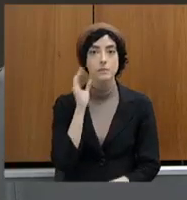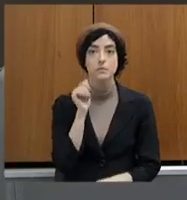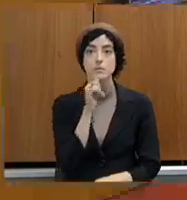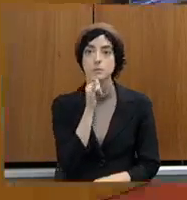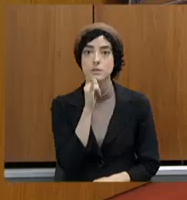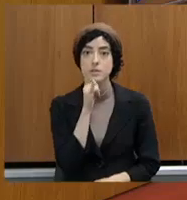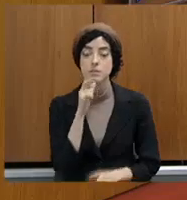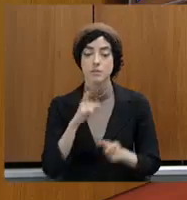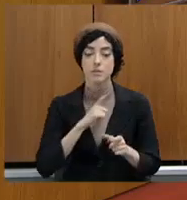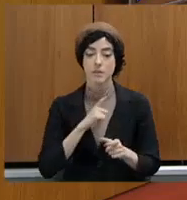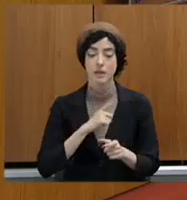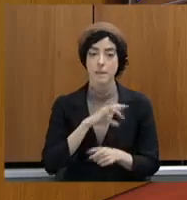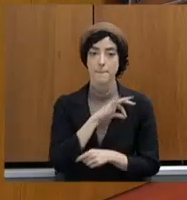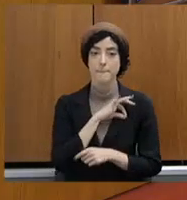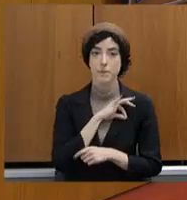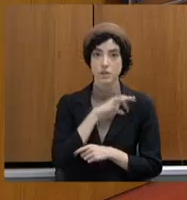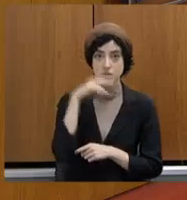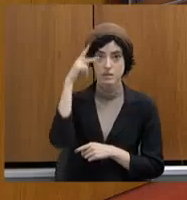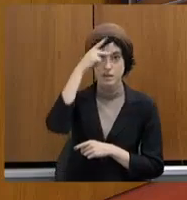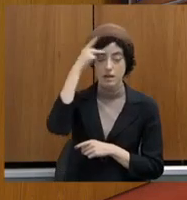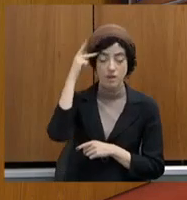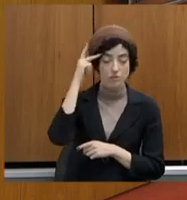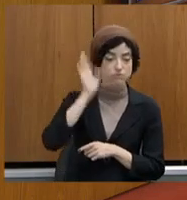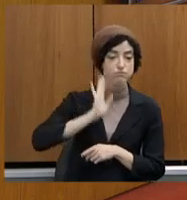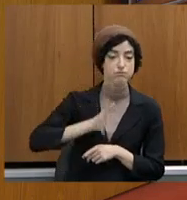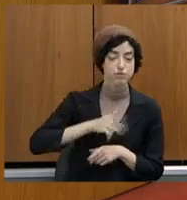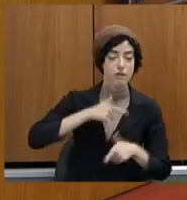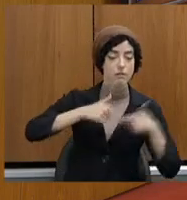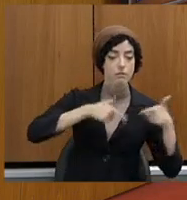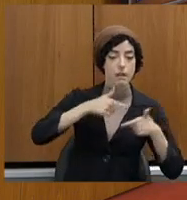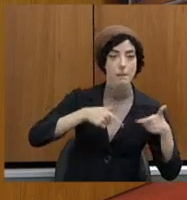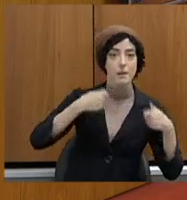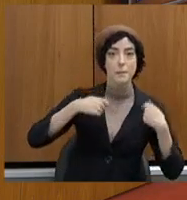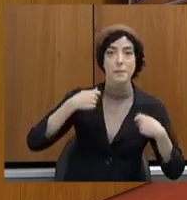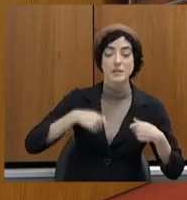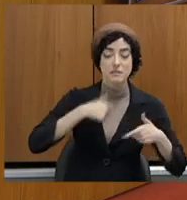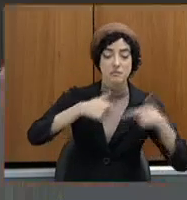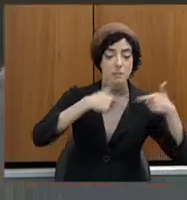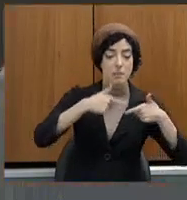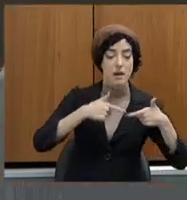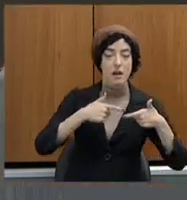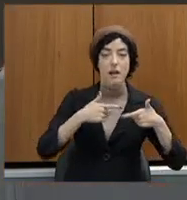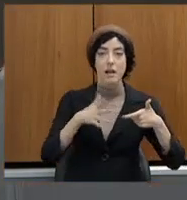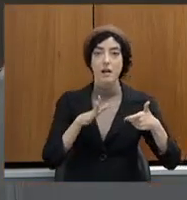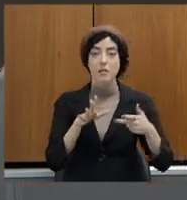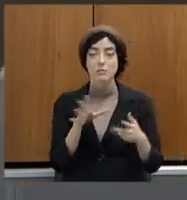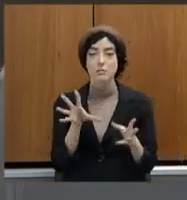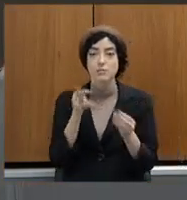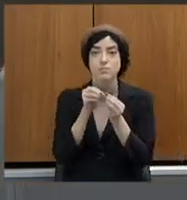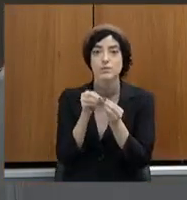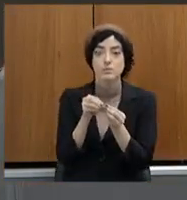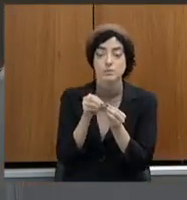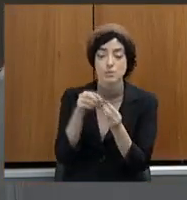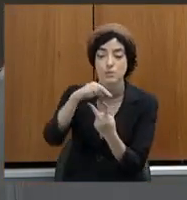por dois, por três, é uma dificuldade muito grande. Eu sei que o senhor é sensível a essa questão, mas reforçar dentro do próprio governo, junto à Secretaria da